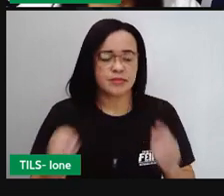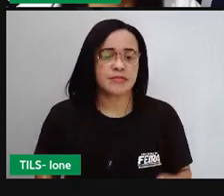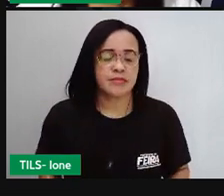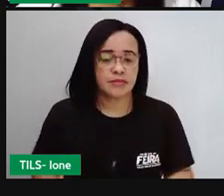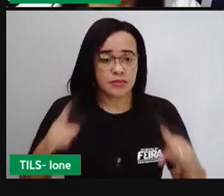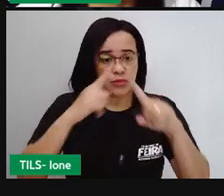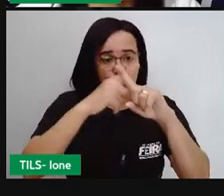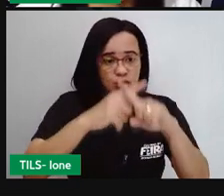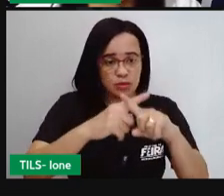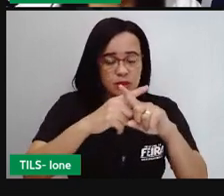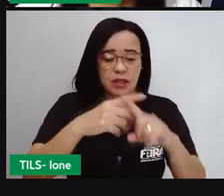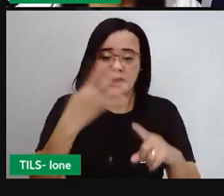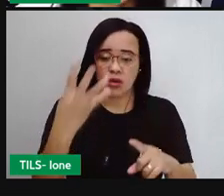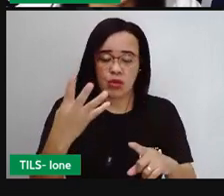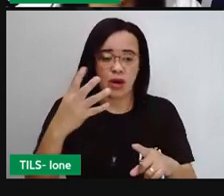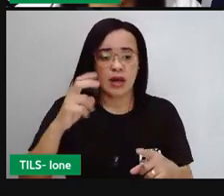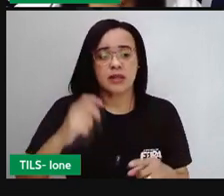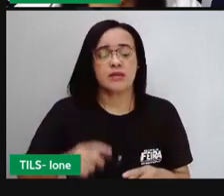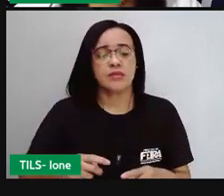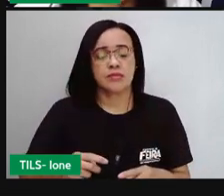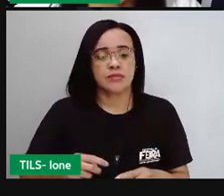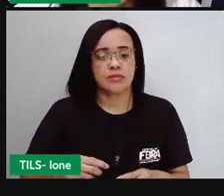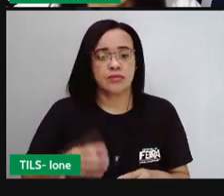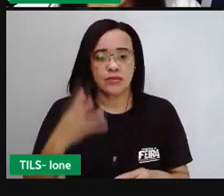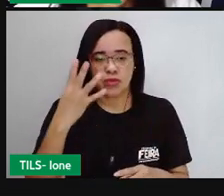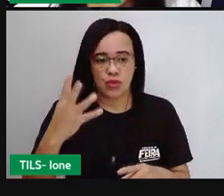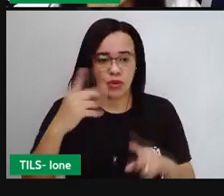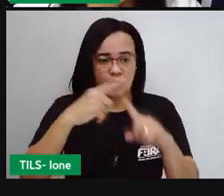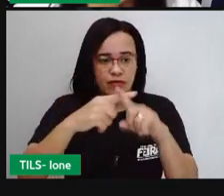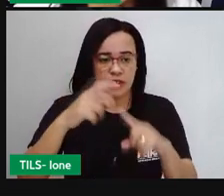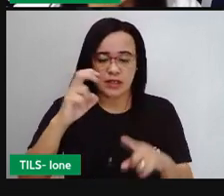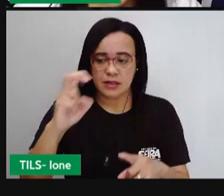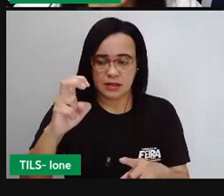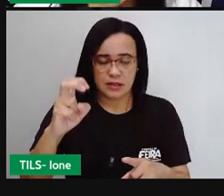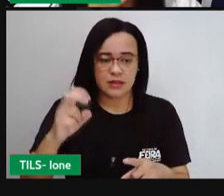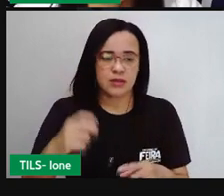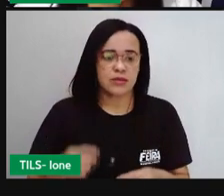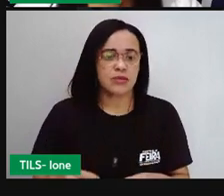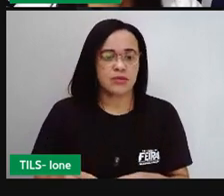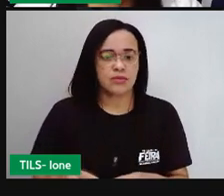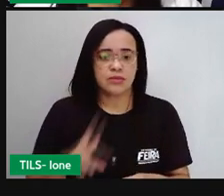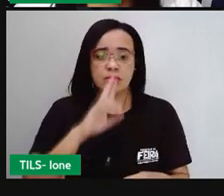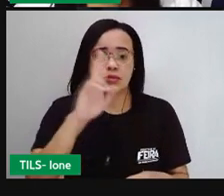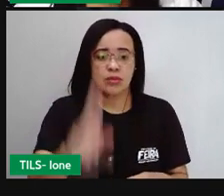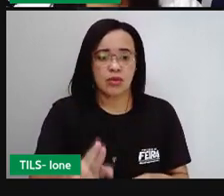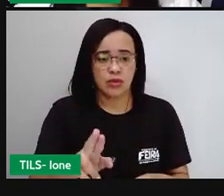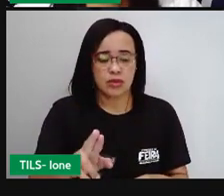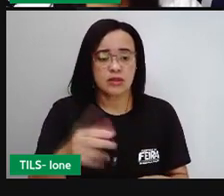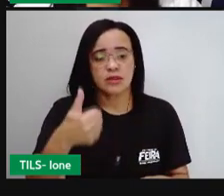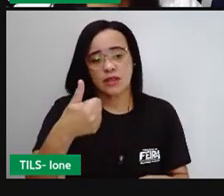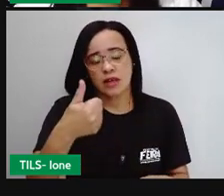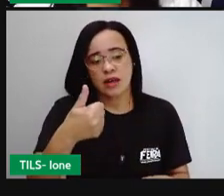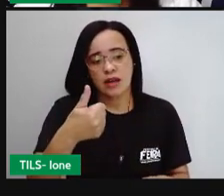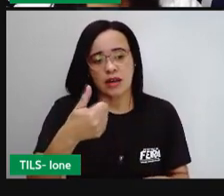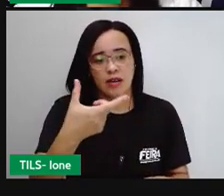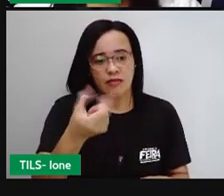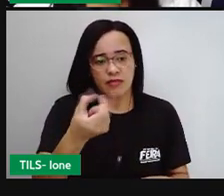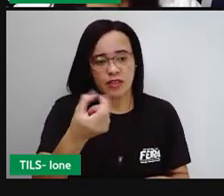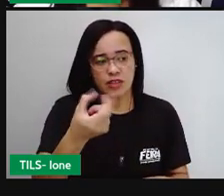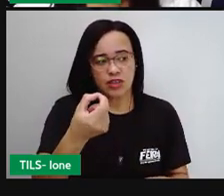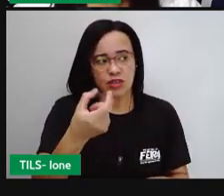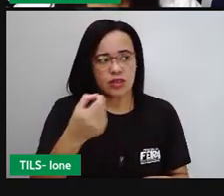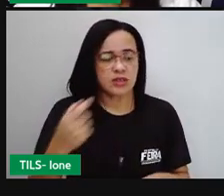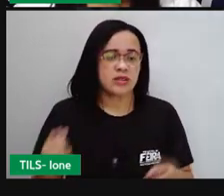4 vezes 5, que dá 20. Então, quando eu coloco a resposta aqui ao lado, a gente observa a